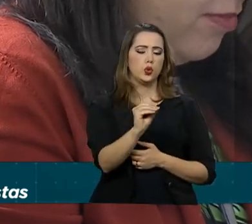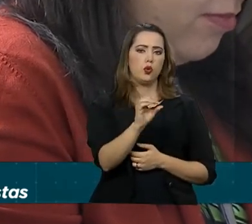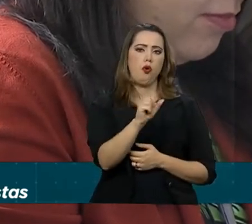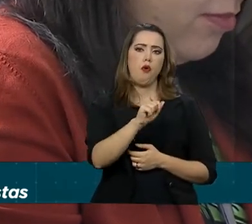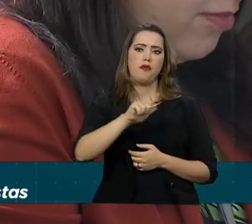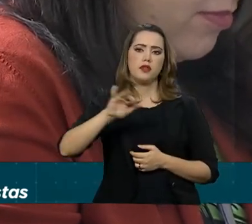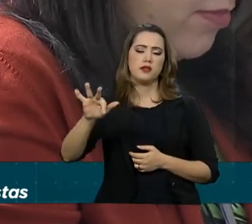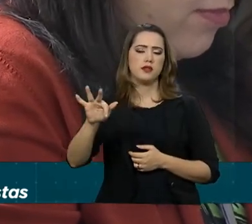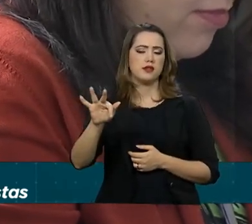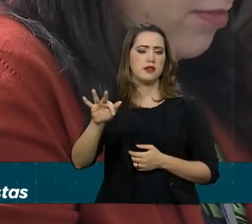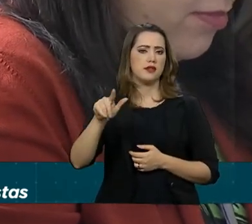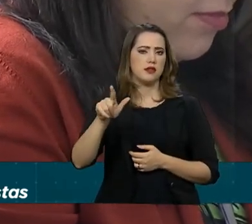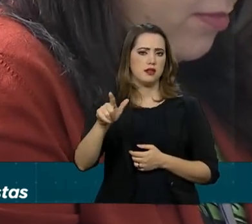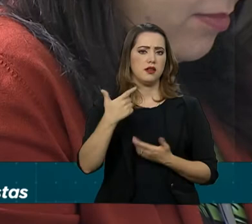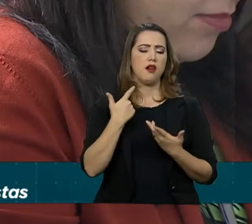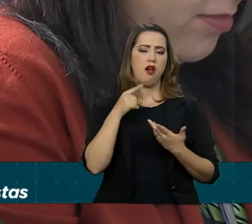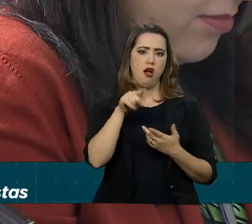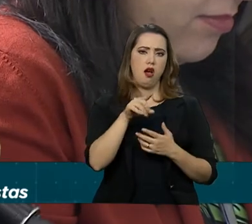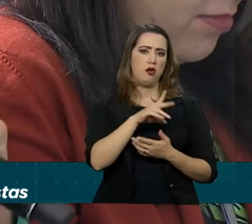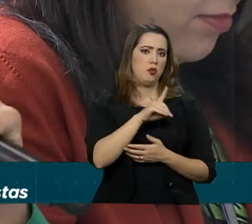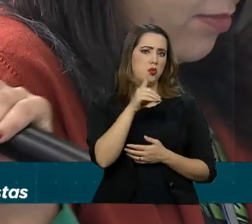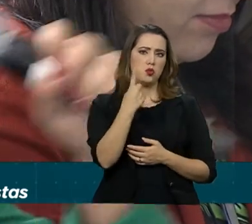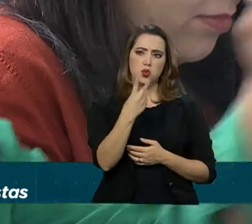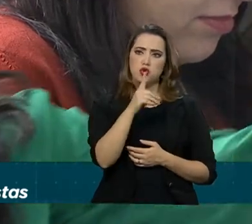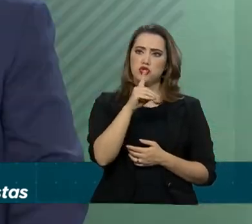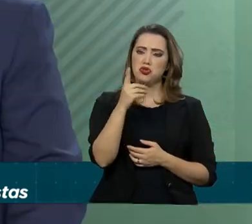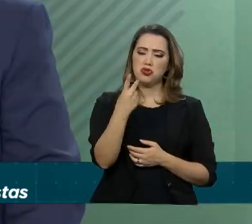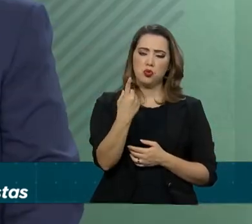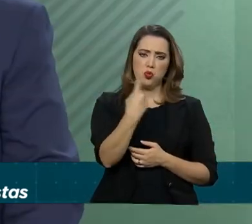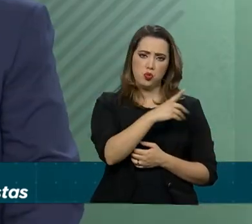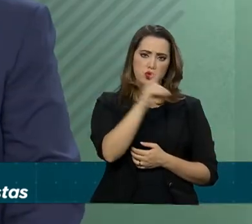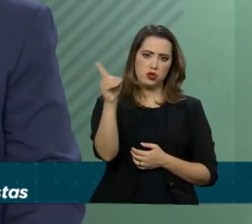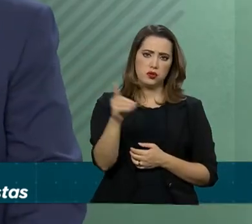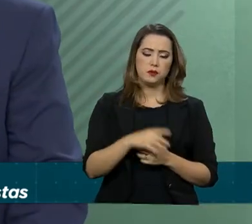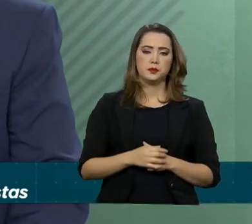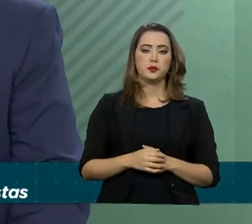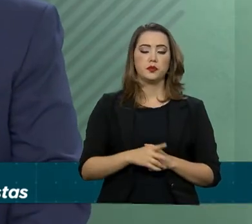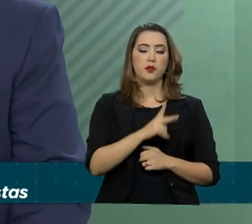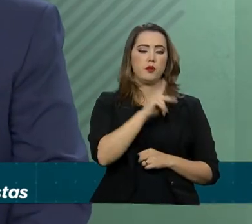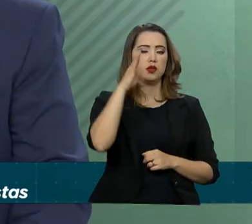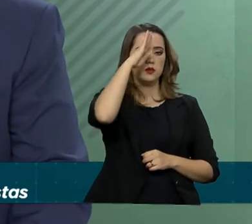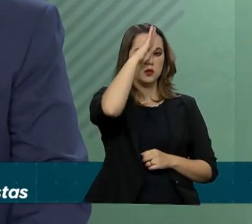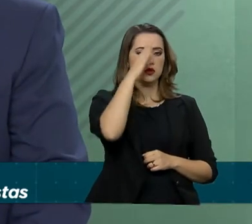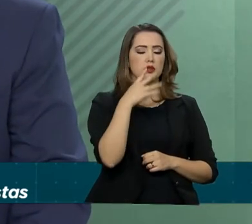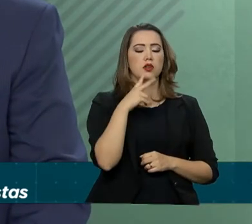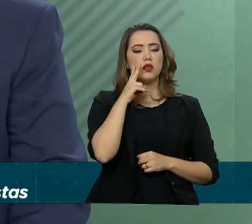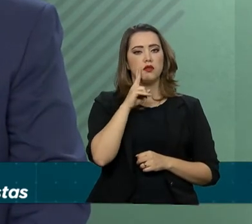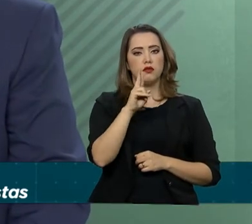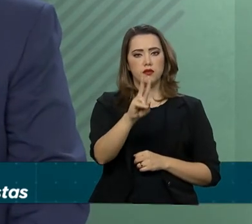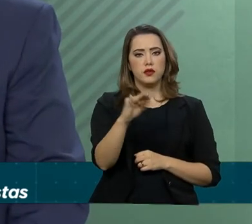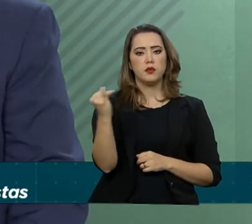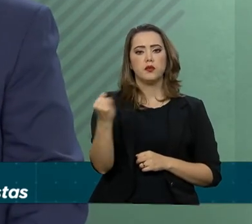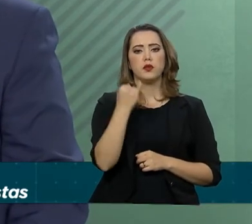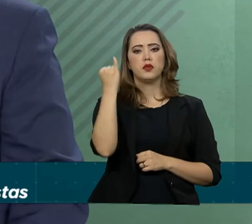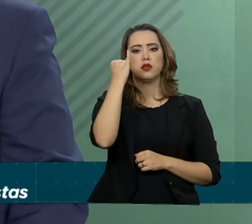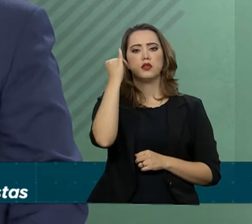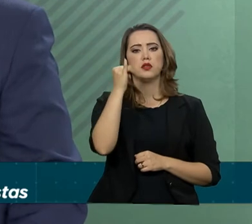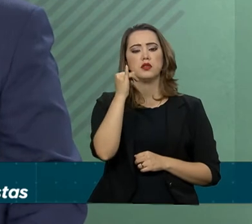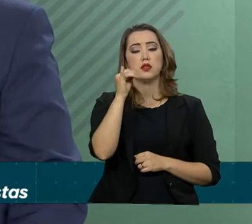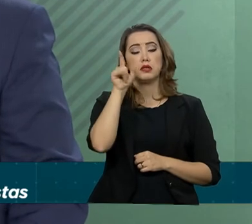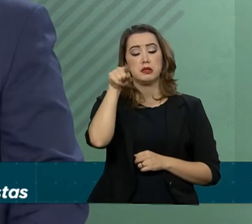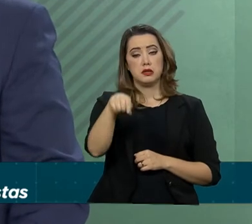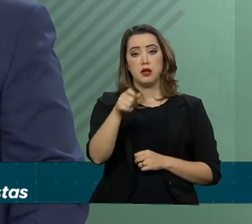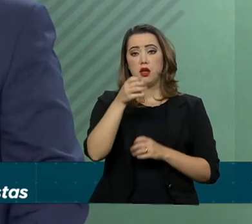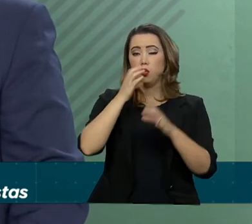homenagem um pouco mais robusta para ele. Obrigada. O presidente reconhece a importância do artista João Gilberto para a música